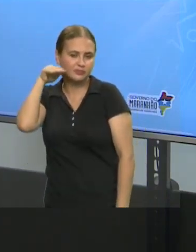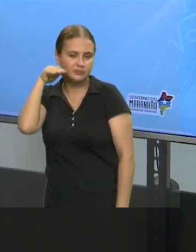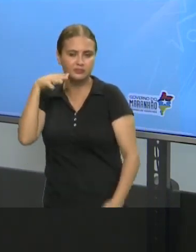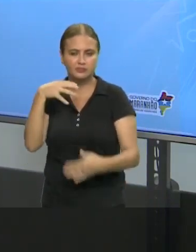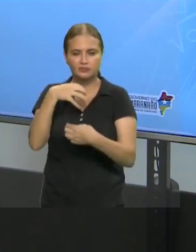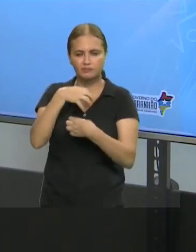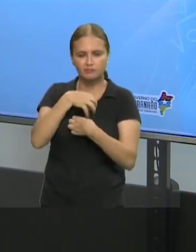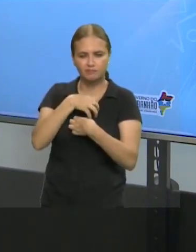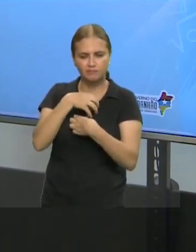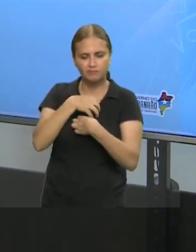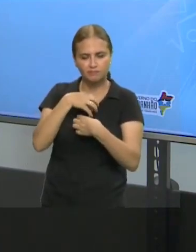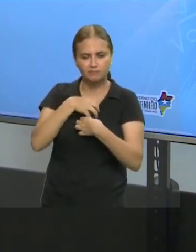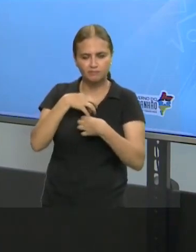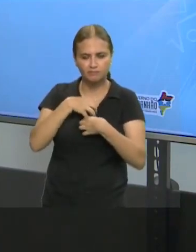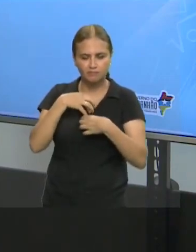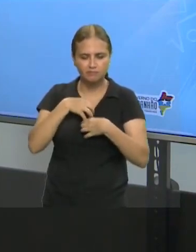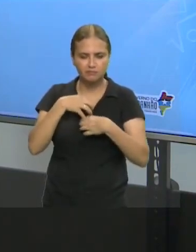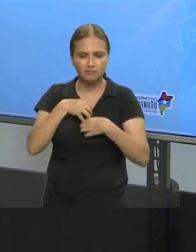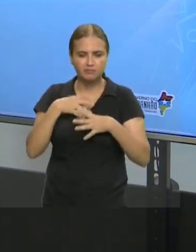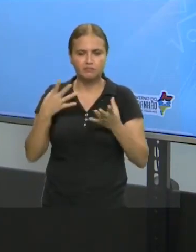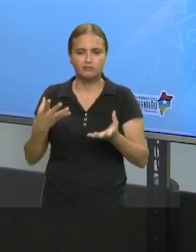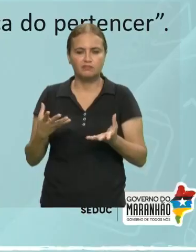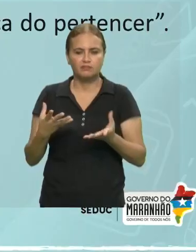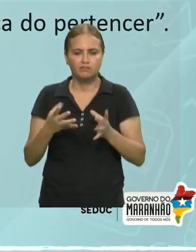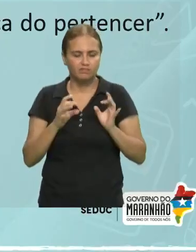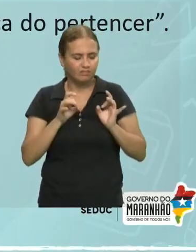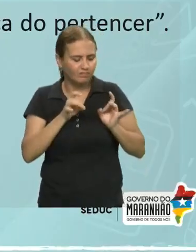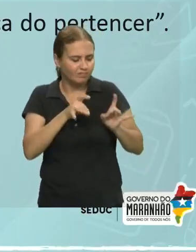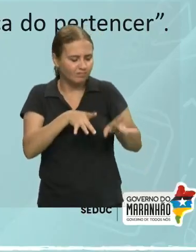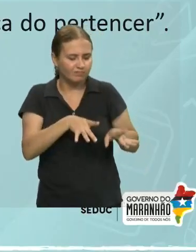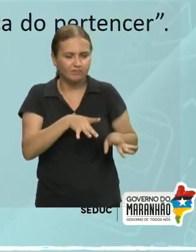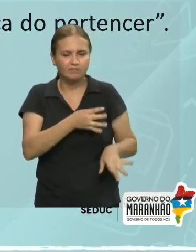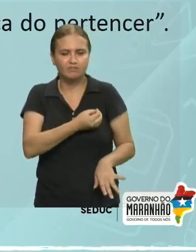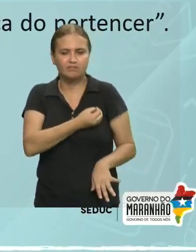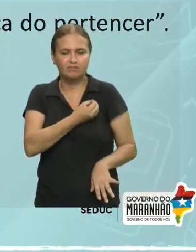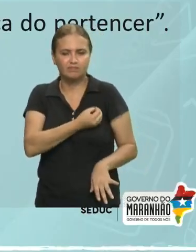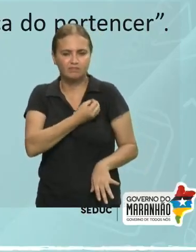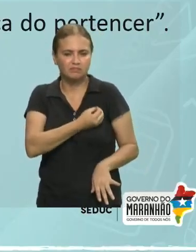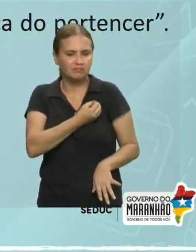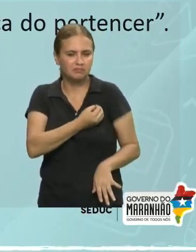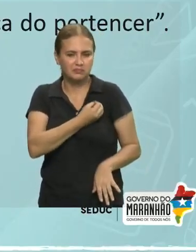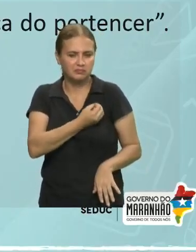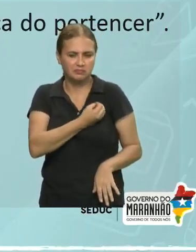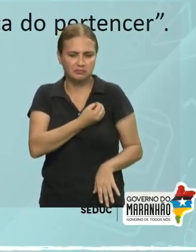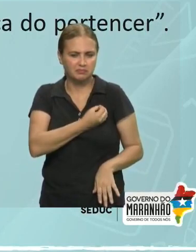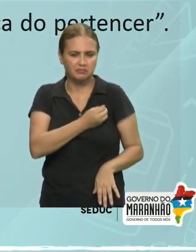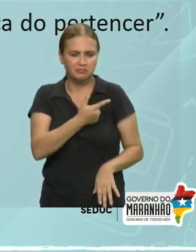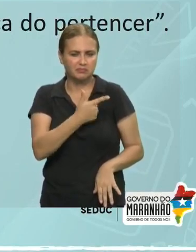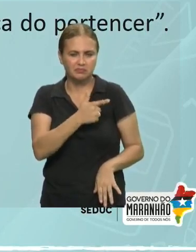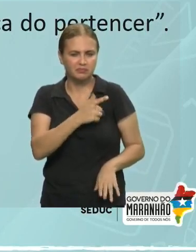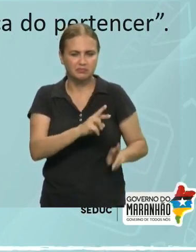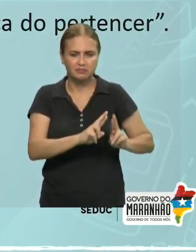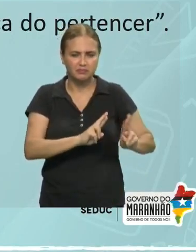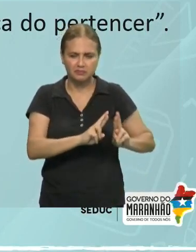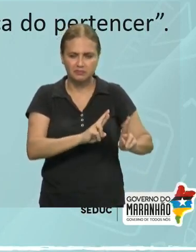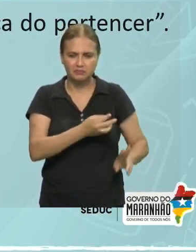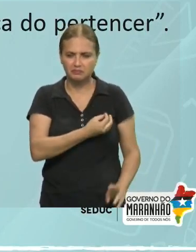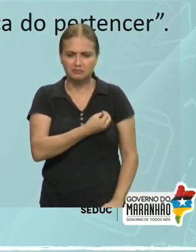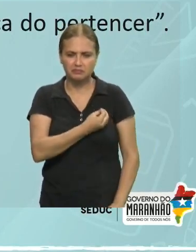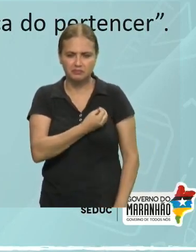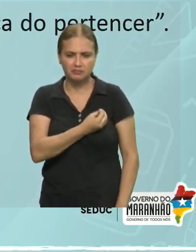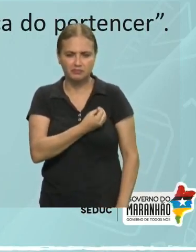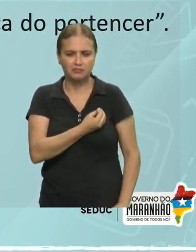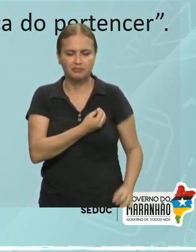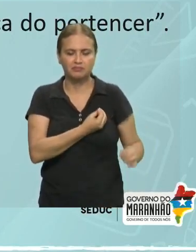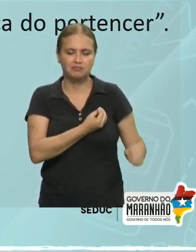deserdada da vida? Ela usa essa expressão, deserdada da vida. Deserdar é uma expressão bélica, uma